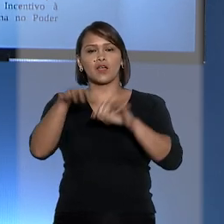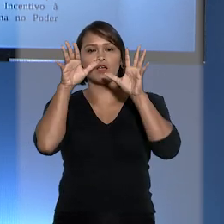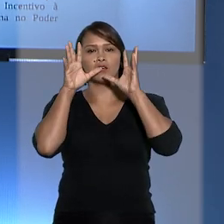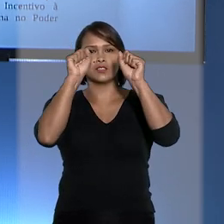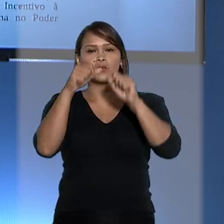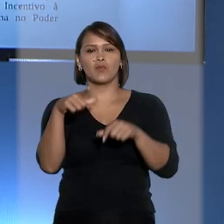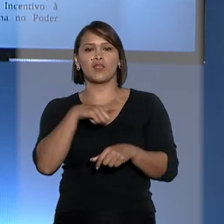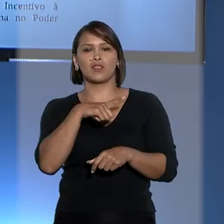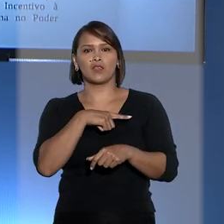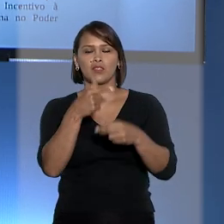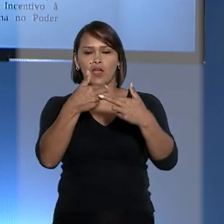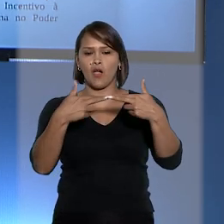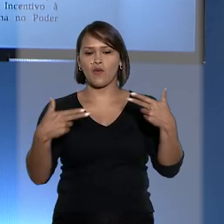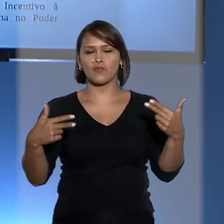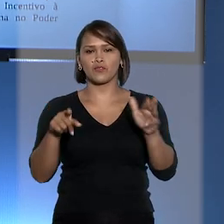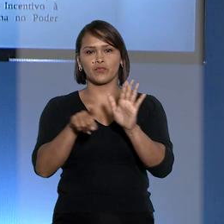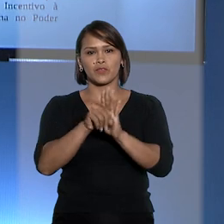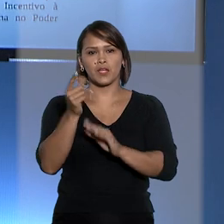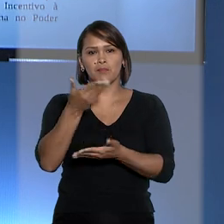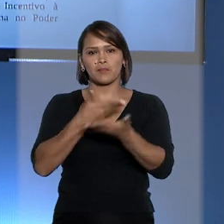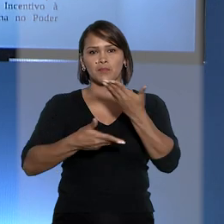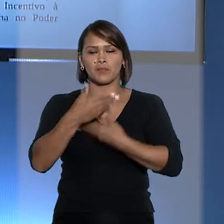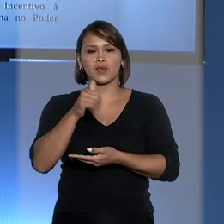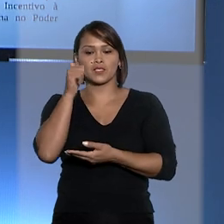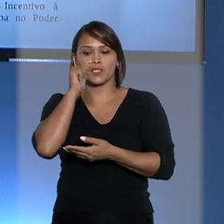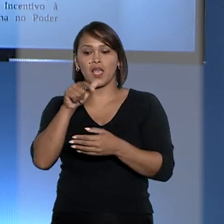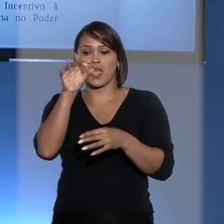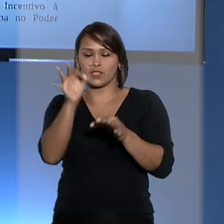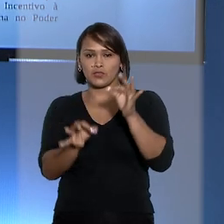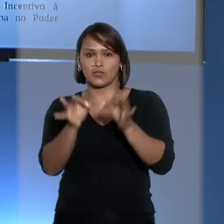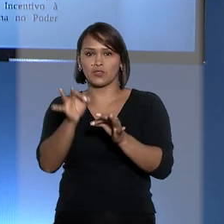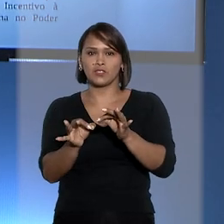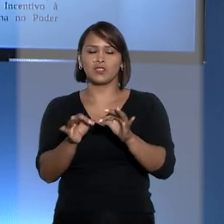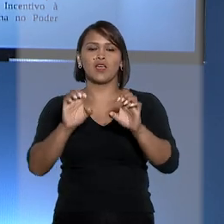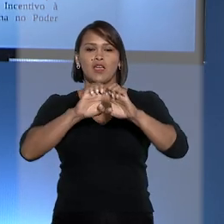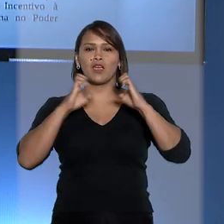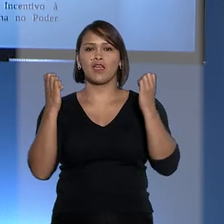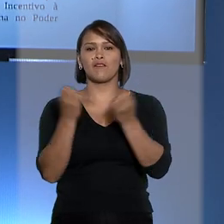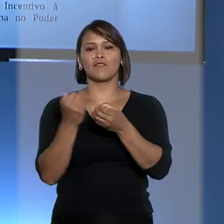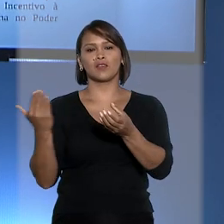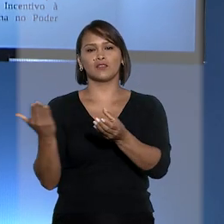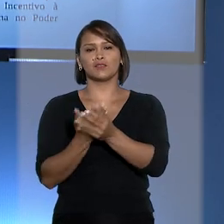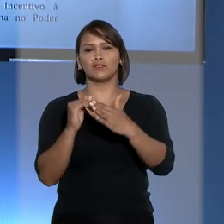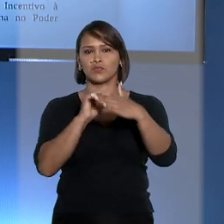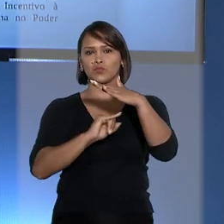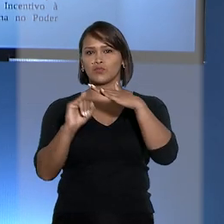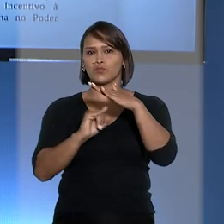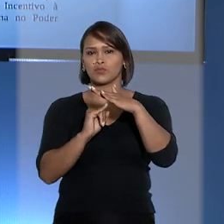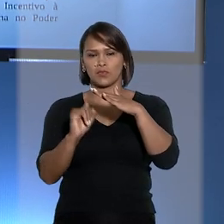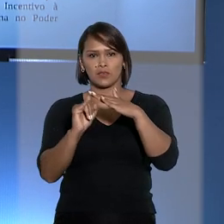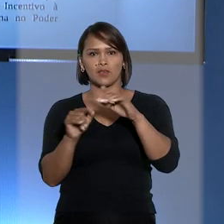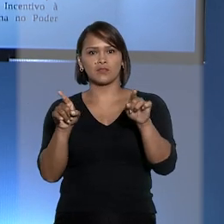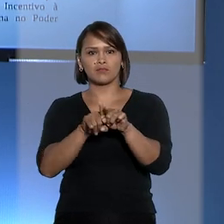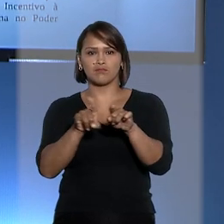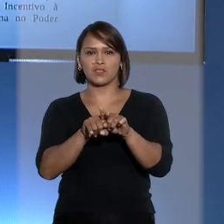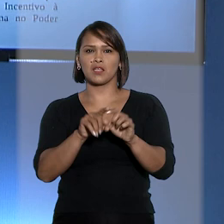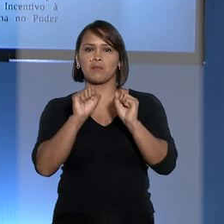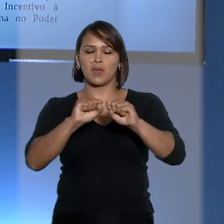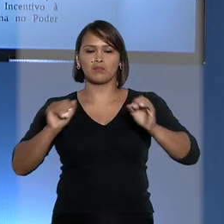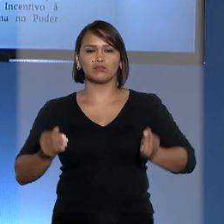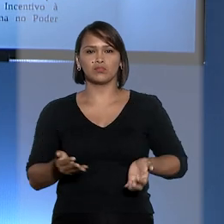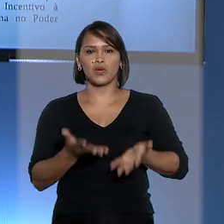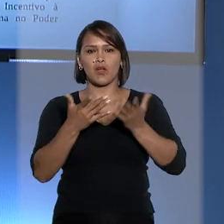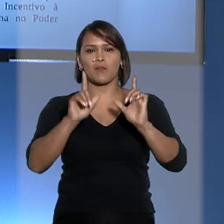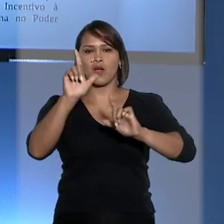tribunais terão que viabilizar a participação destas juristas em eventos e ações institucionais. E também